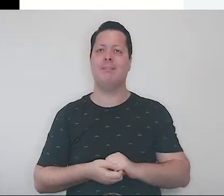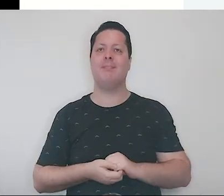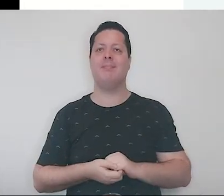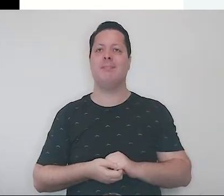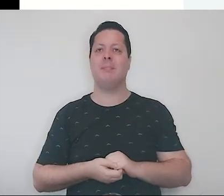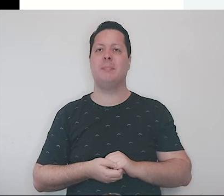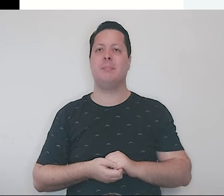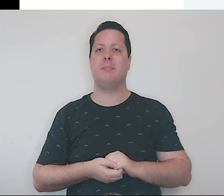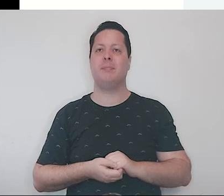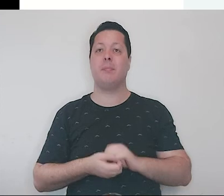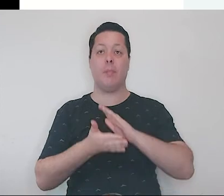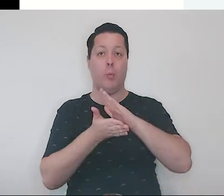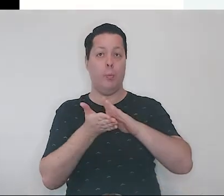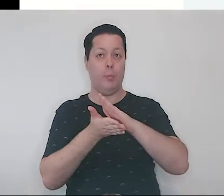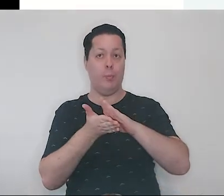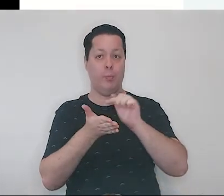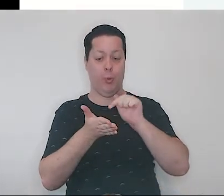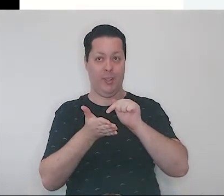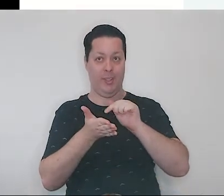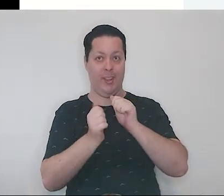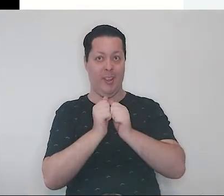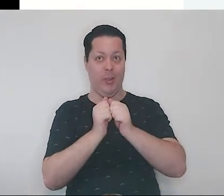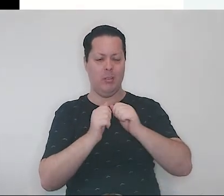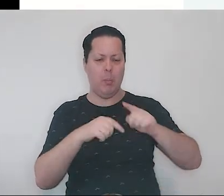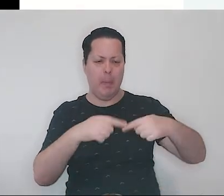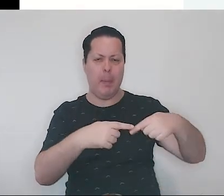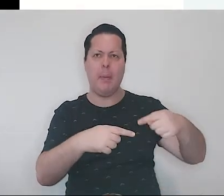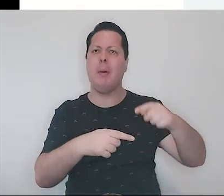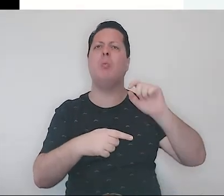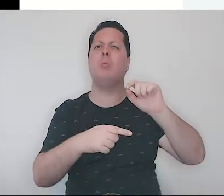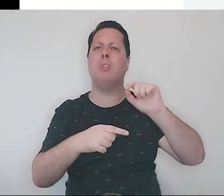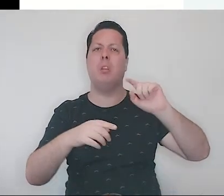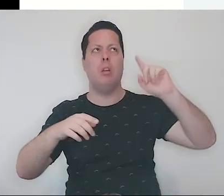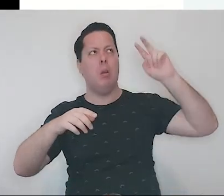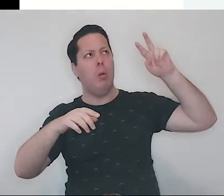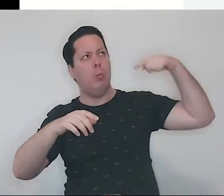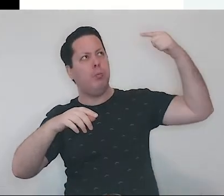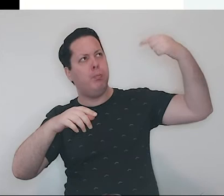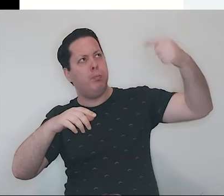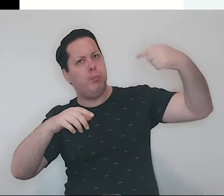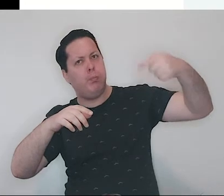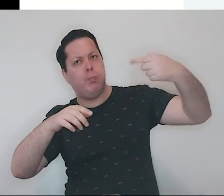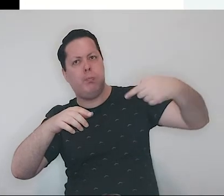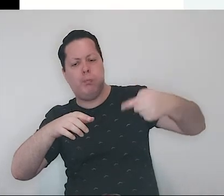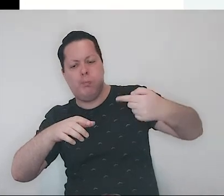E esse bolinho rolando acabou caindo dentro de um buraco.